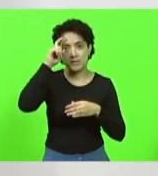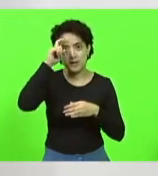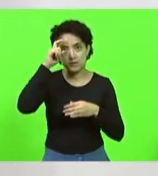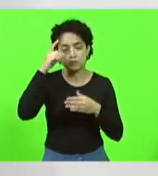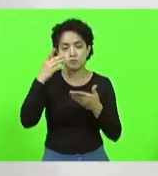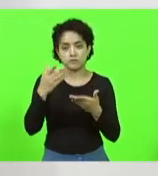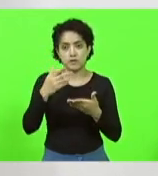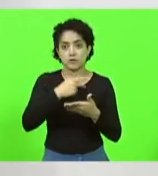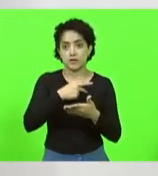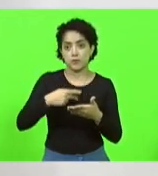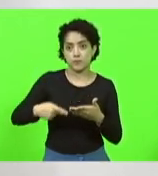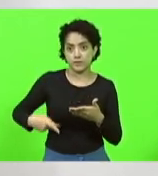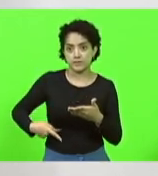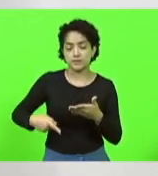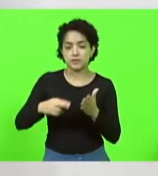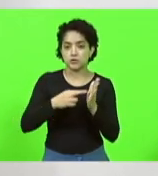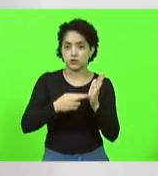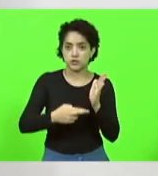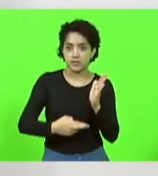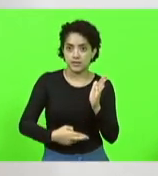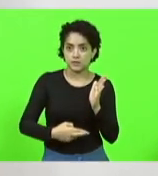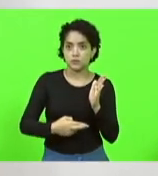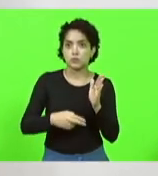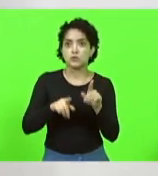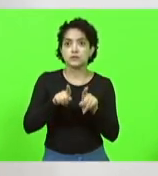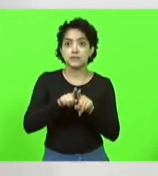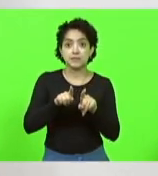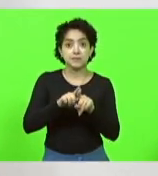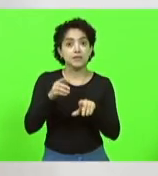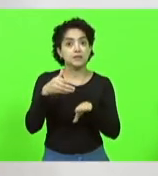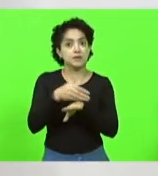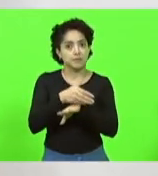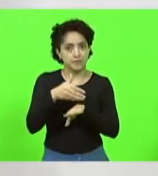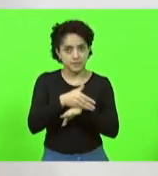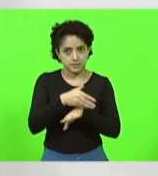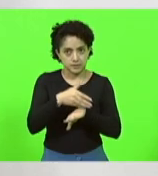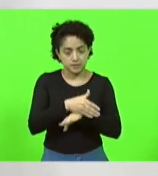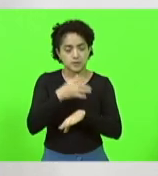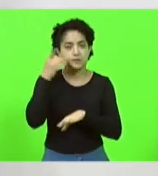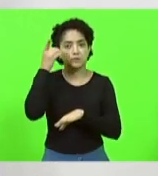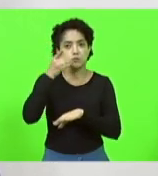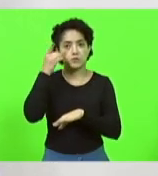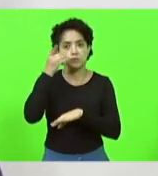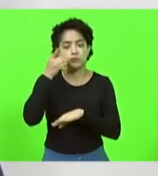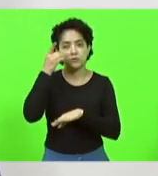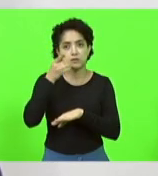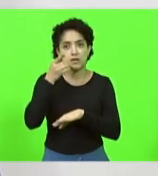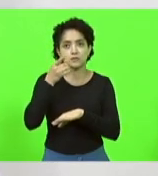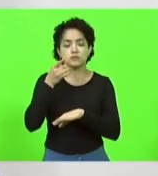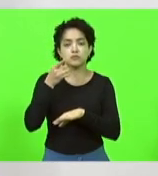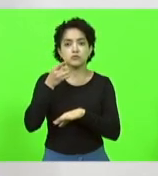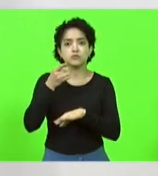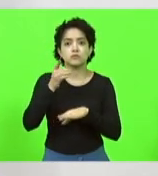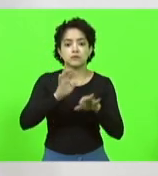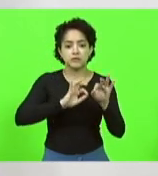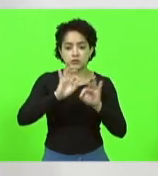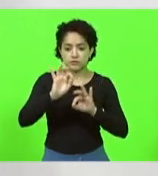nosso presidente relator, que é com a participação dos parlamentares que nós vamos construindo